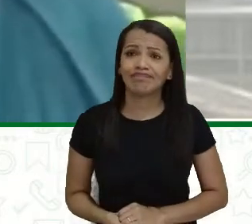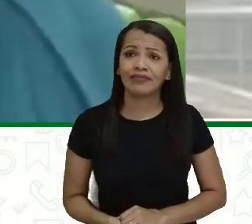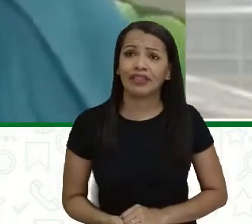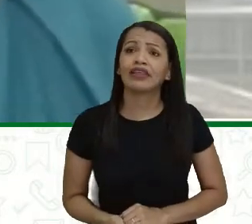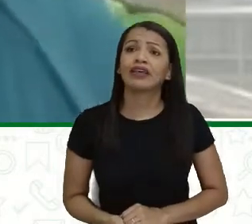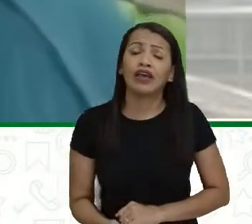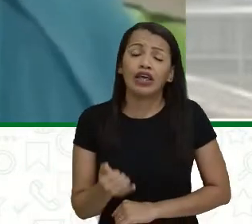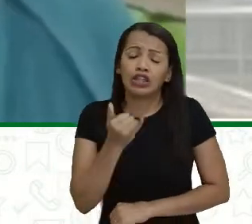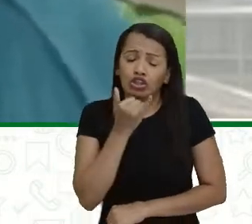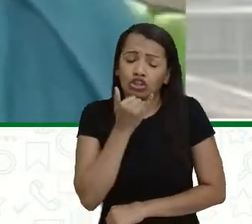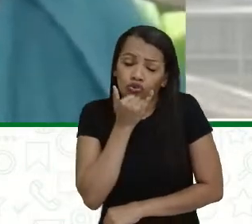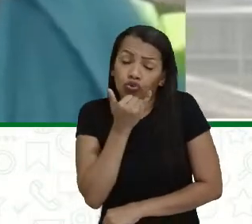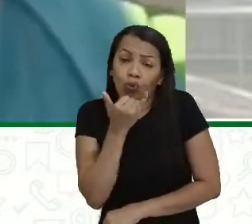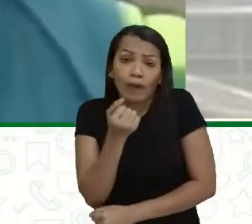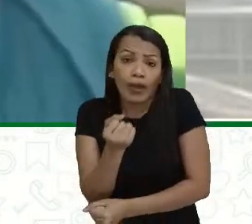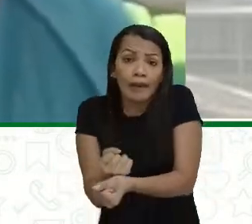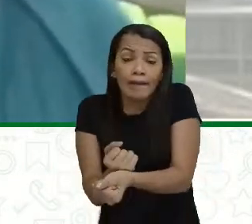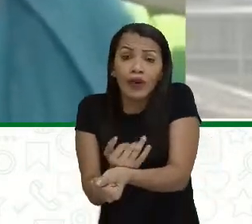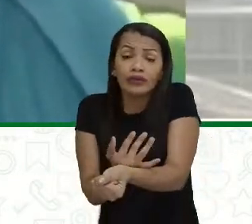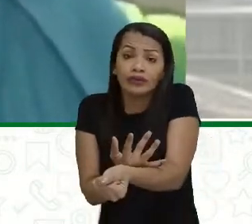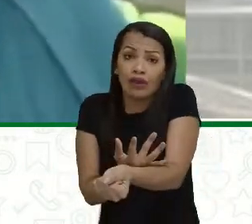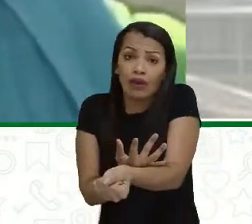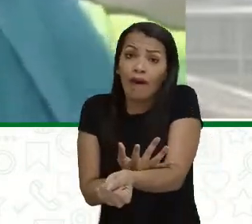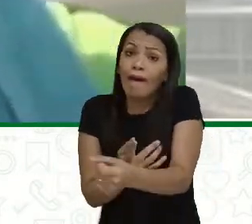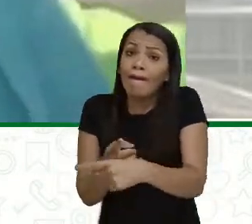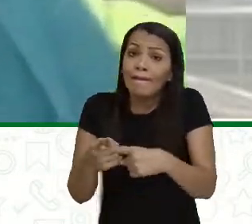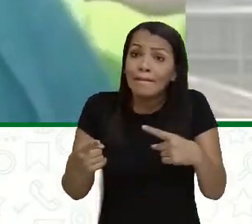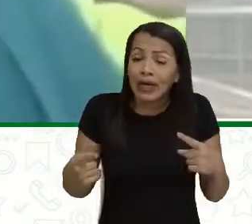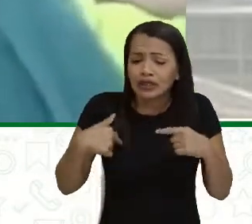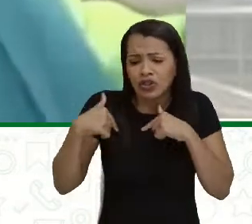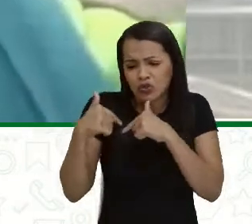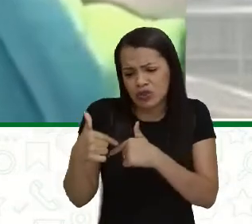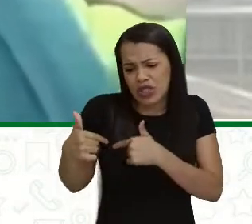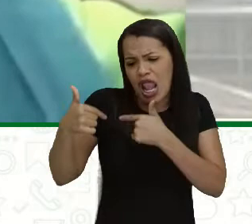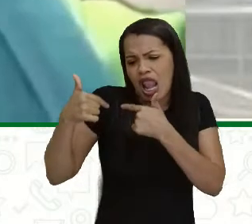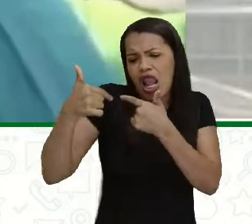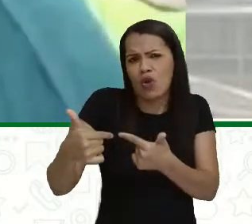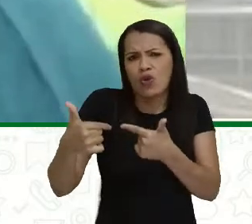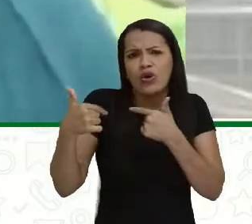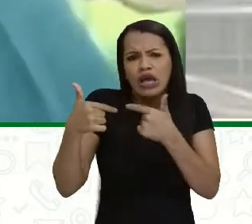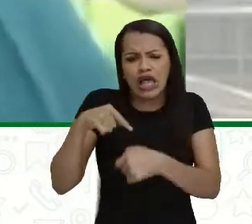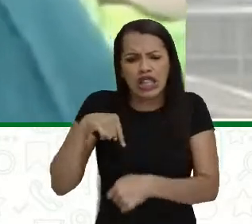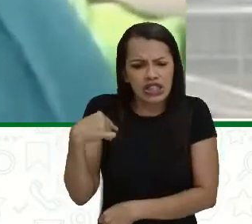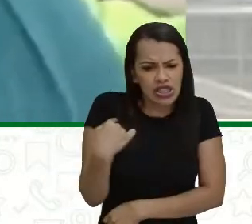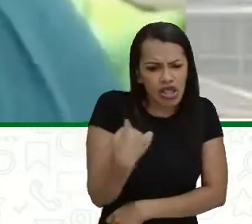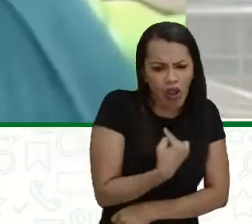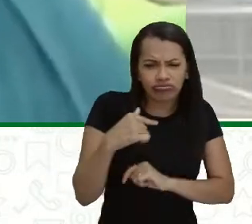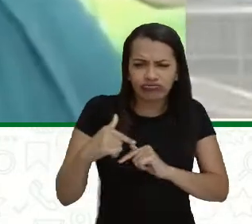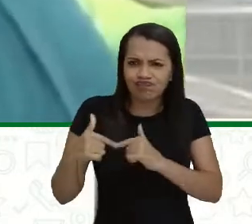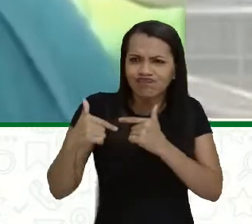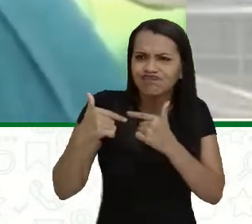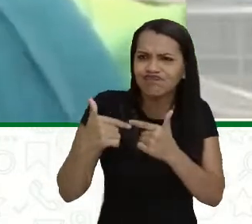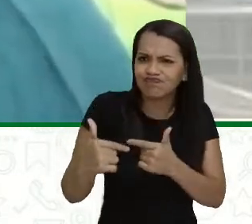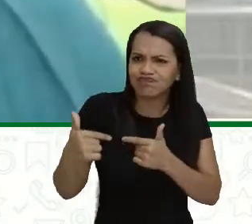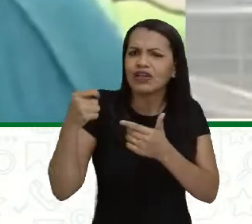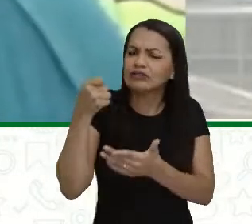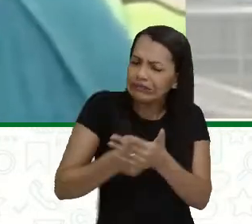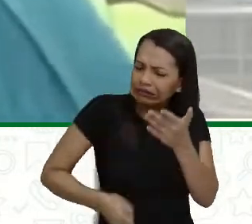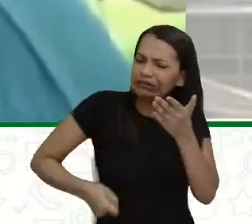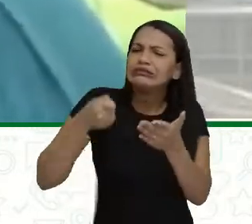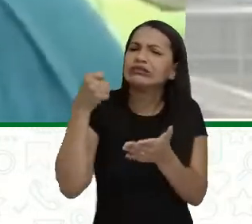desculpa pela emoção, mas a nossa luta, a nossa garra, valeu a pena.